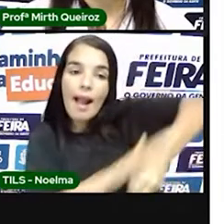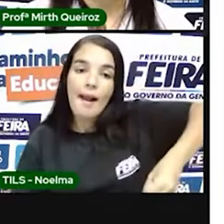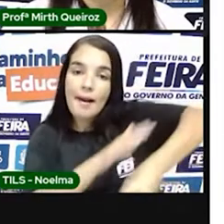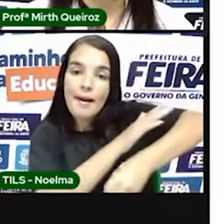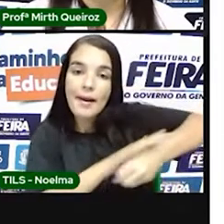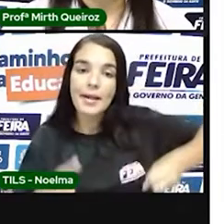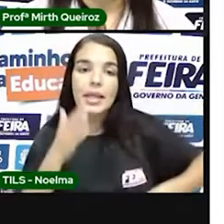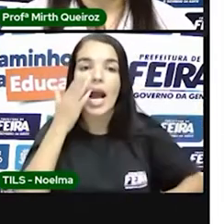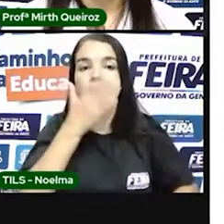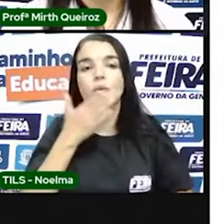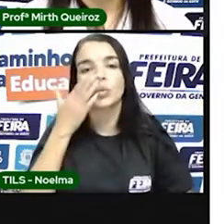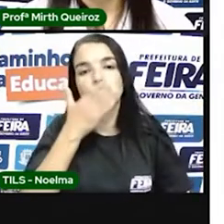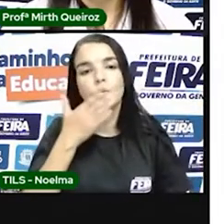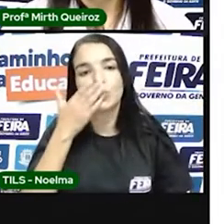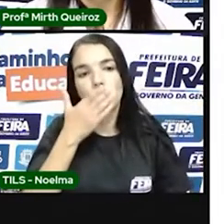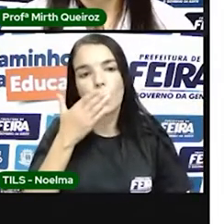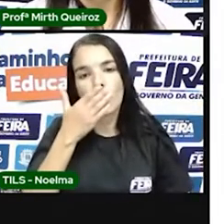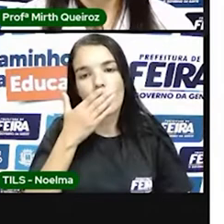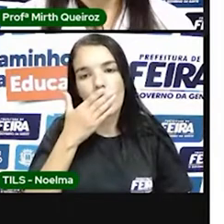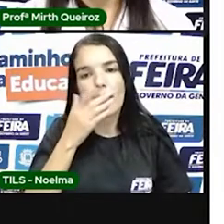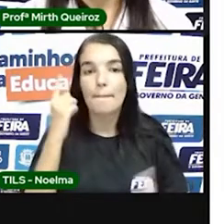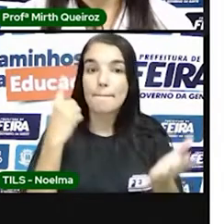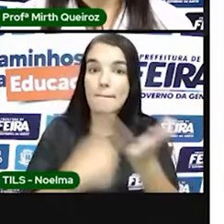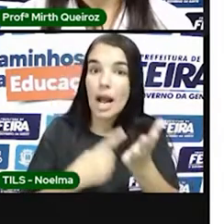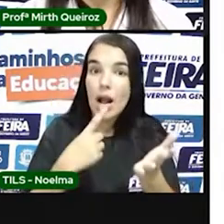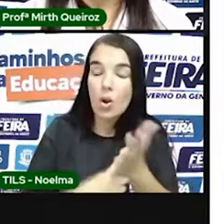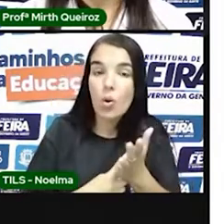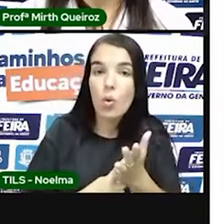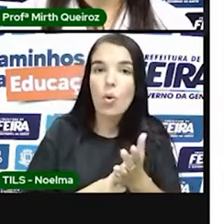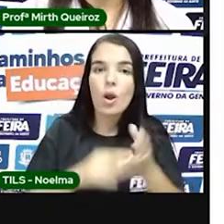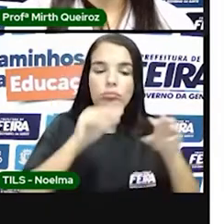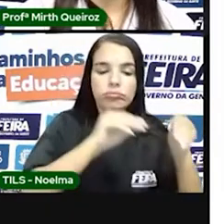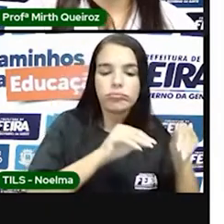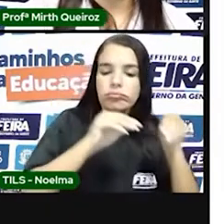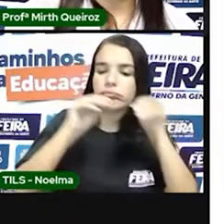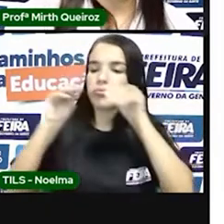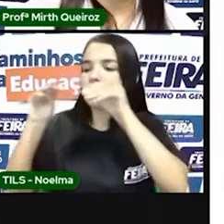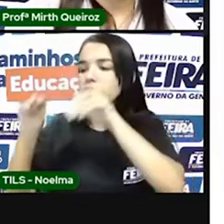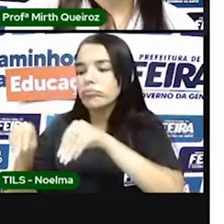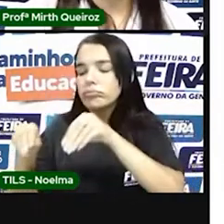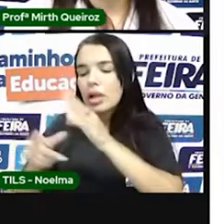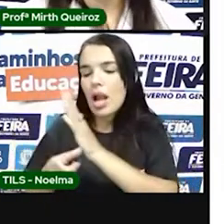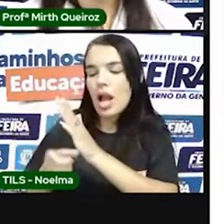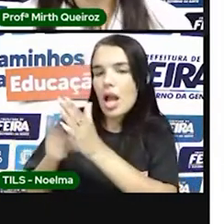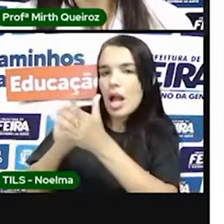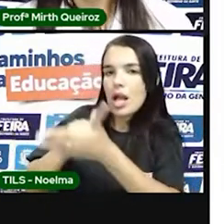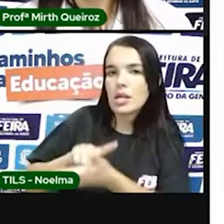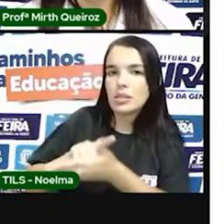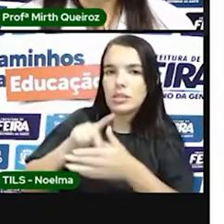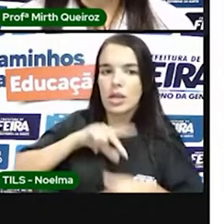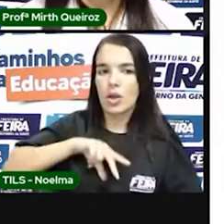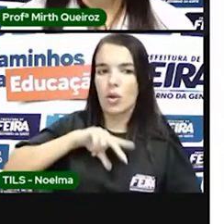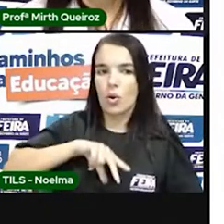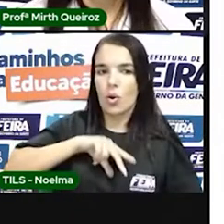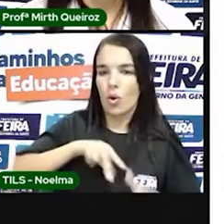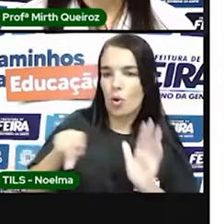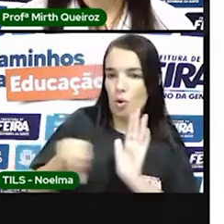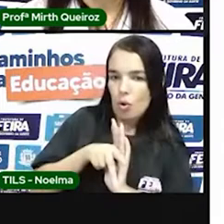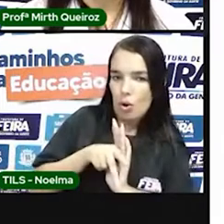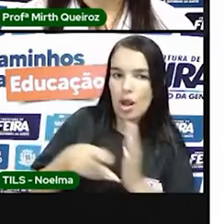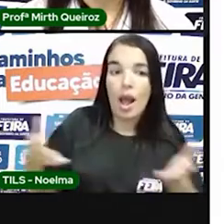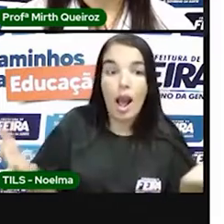cana-de-açúcar, que foi o que marcou a transição do período pré-colonial para o período